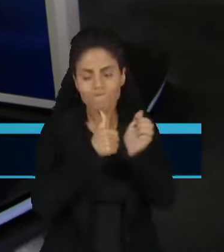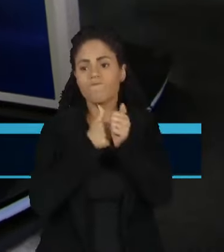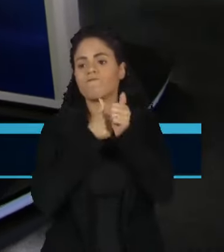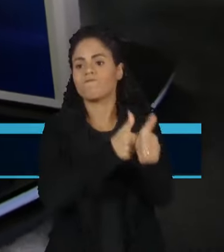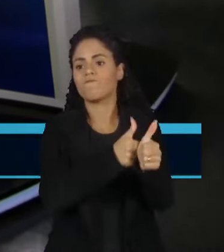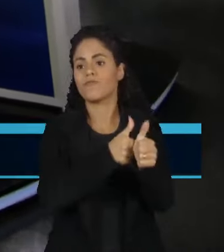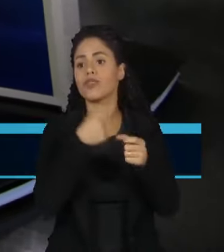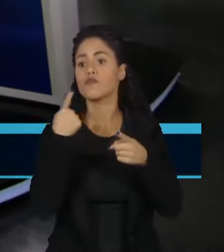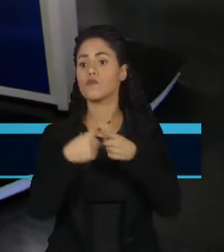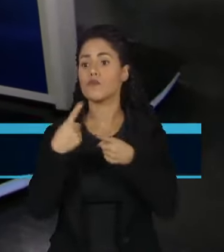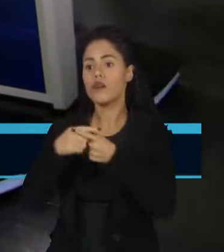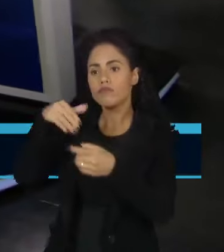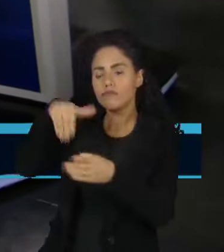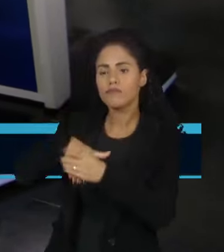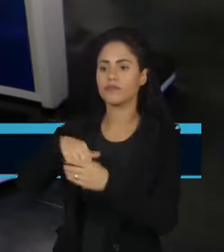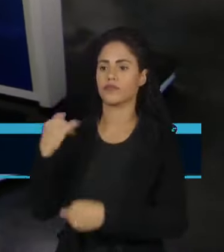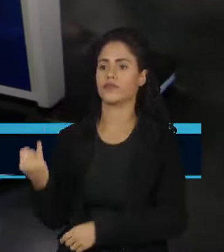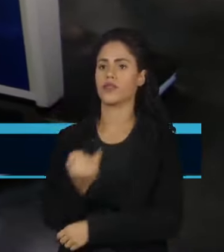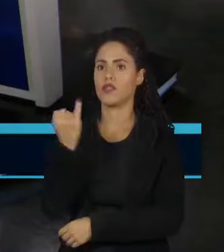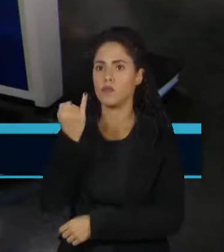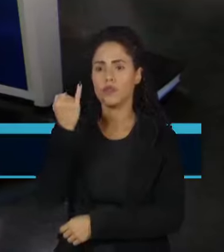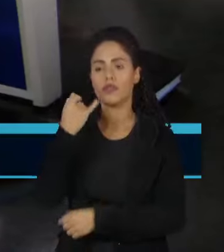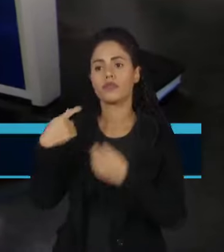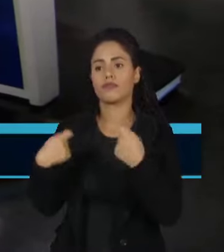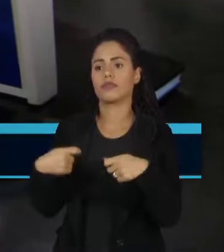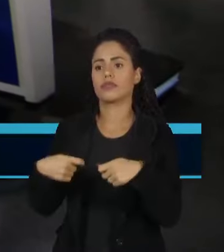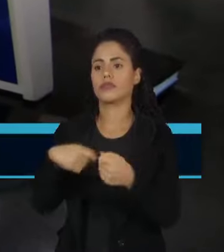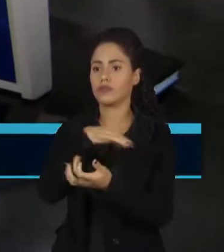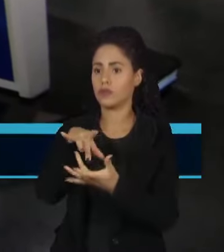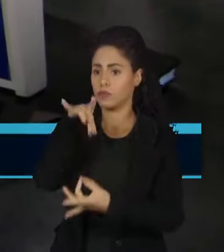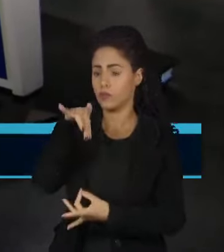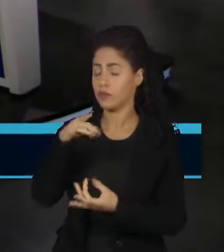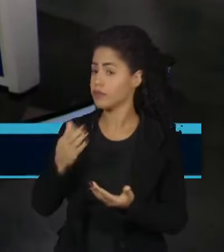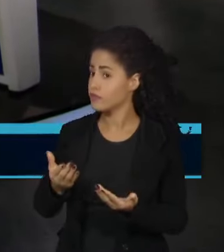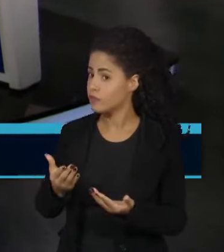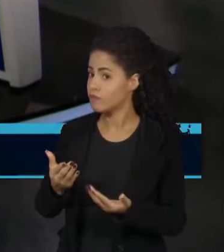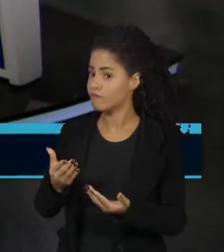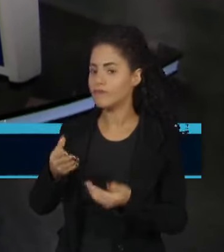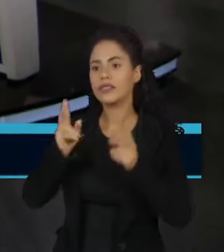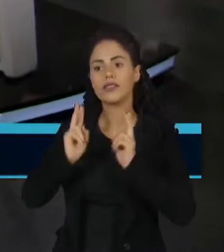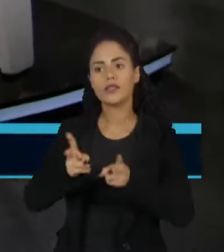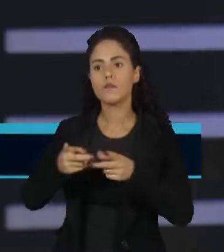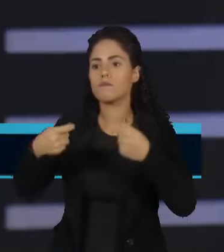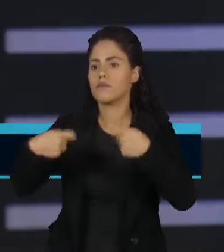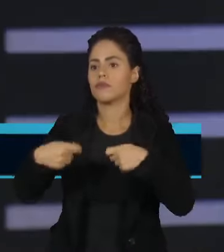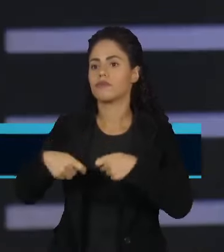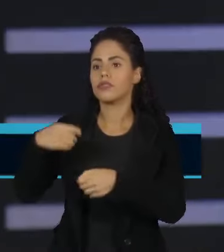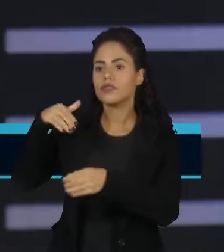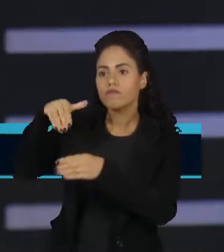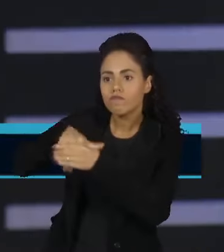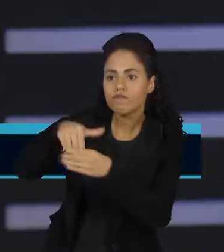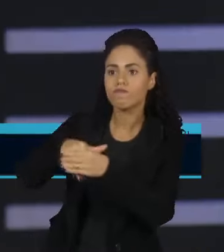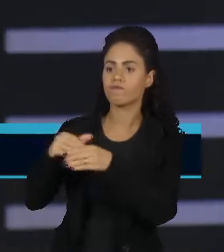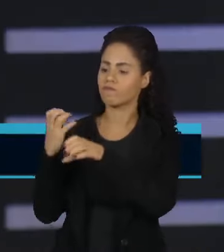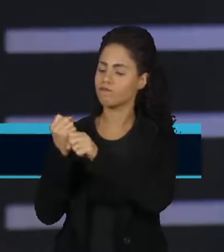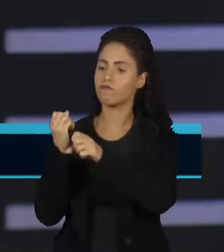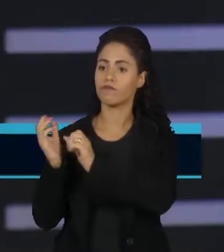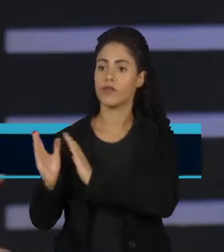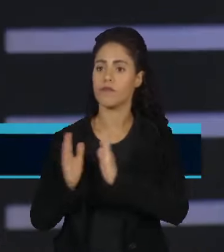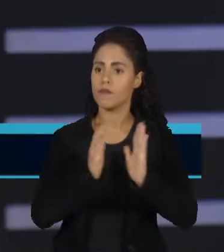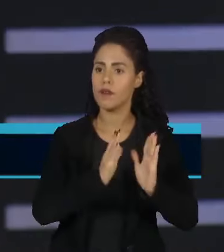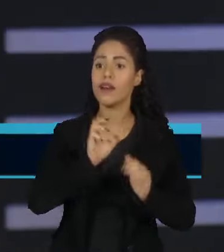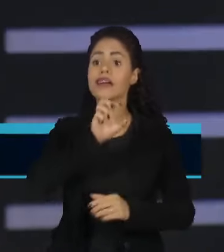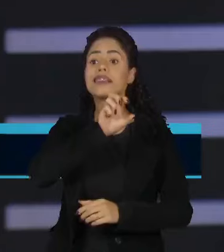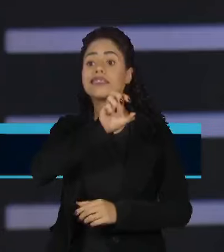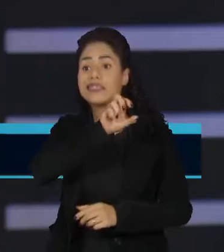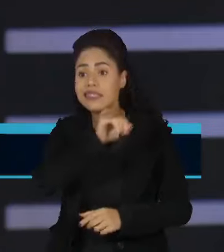eleitorais são um ponto de partida, não um ponto de chegada das democracias. Sem processos eleitorais sequer dá para falar em democracia. Se essas